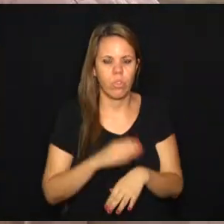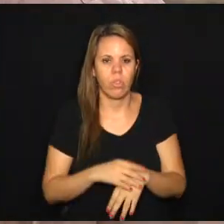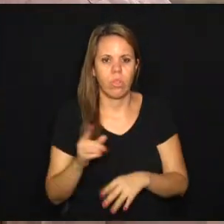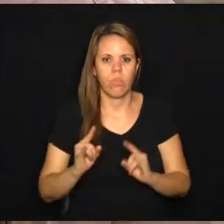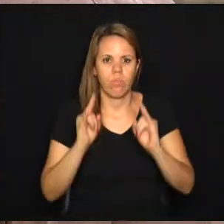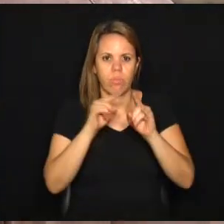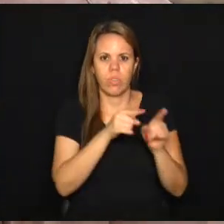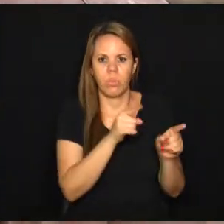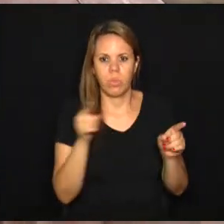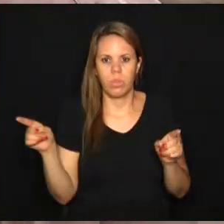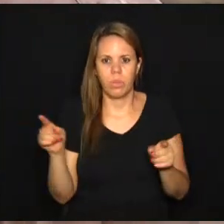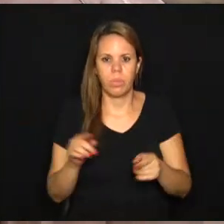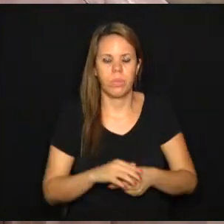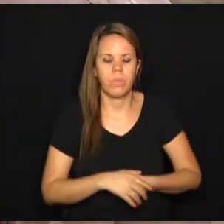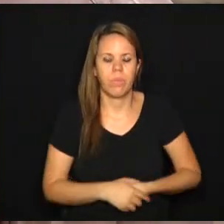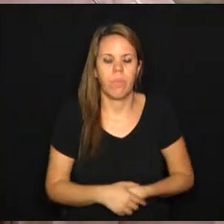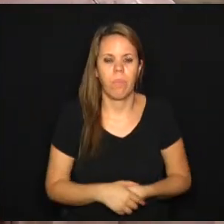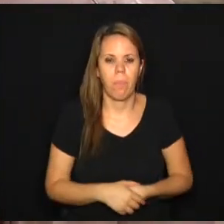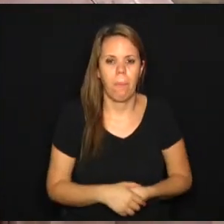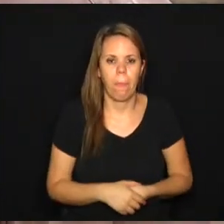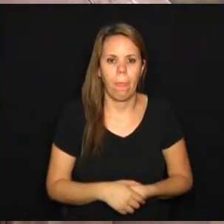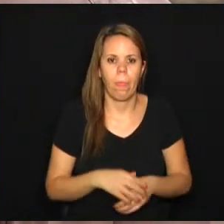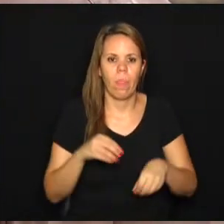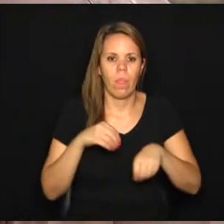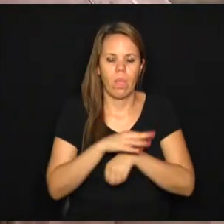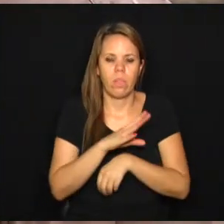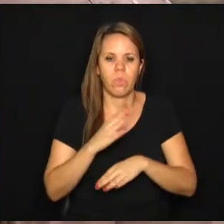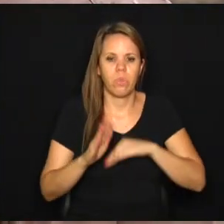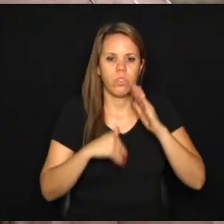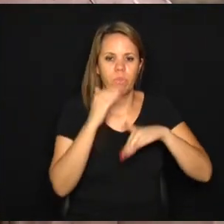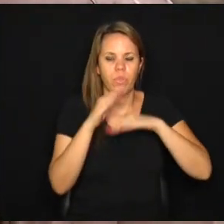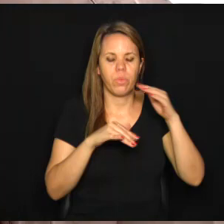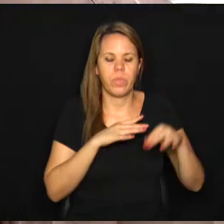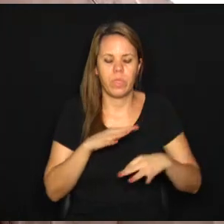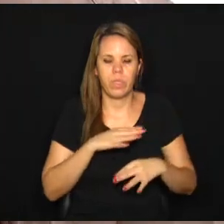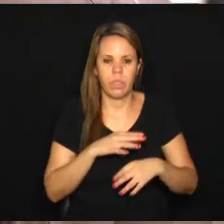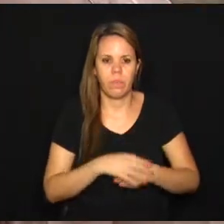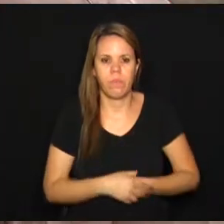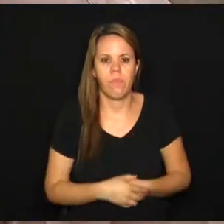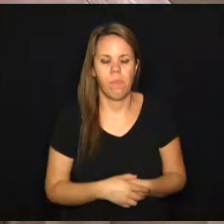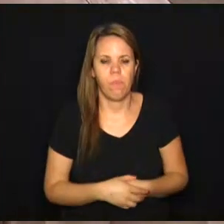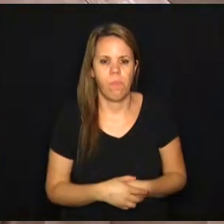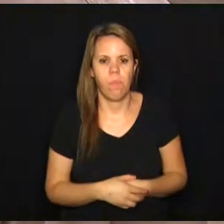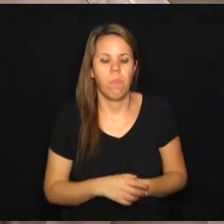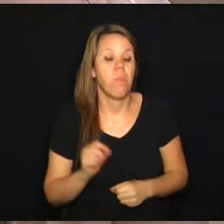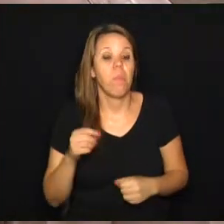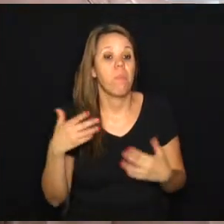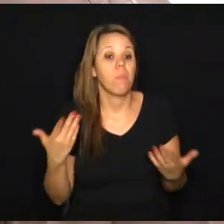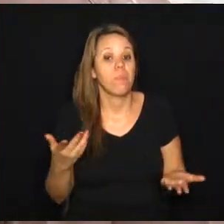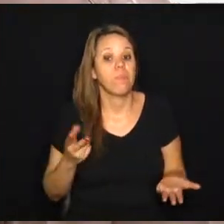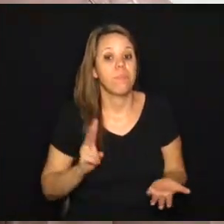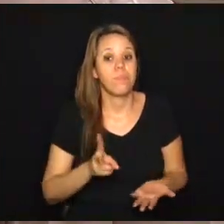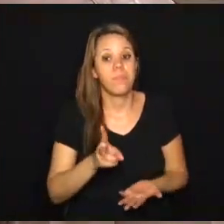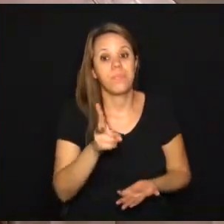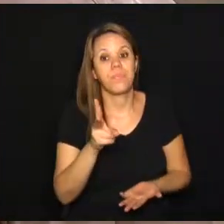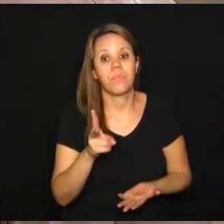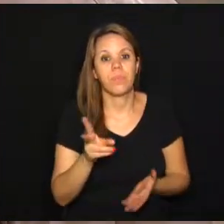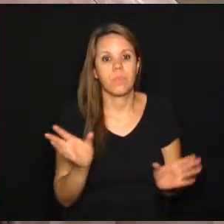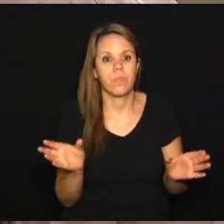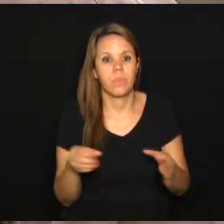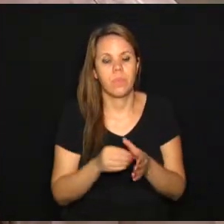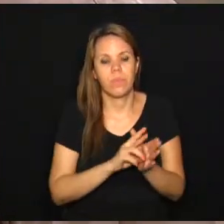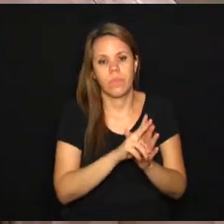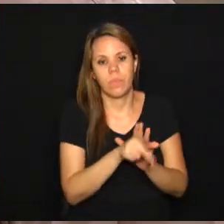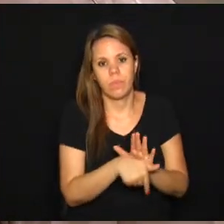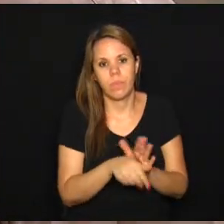período. É, e isso trouxe muito desenvolvimento para a cidade e, quem sabe, continue com esse conjunto de